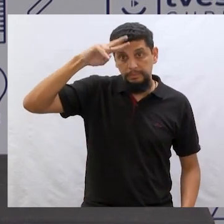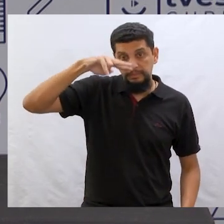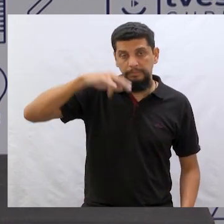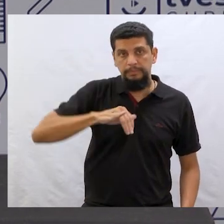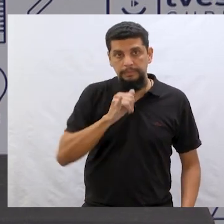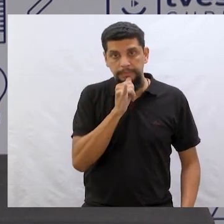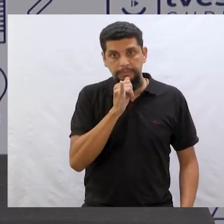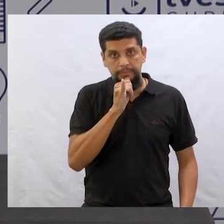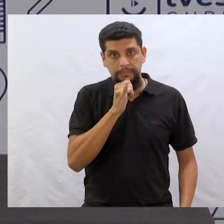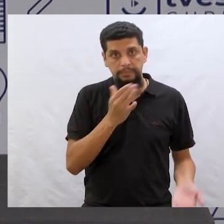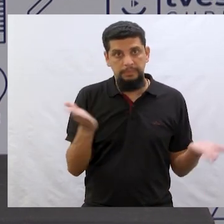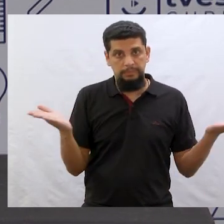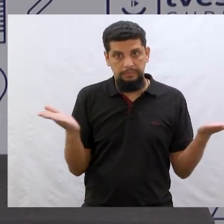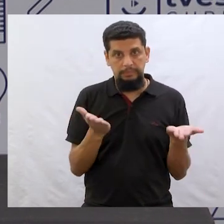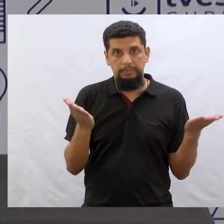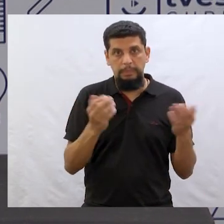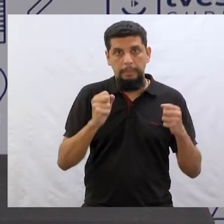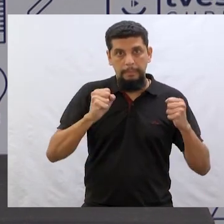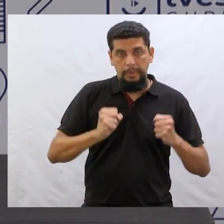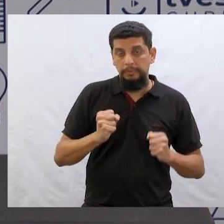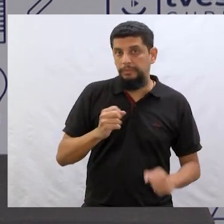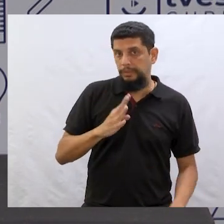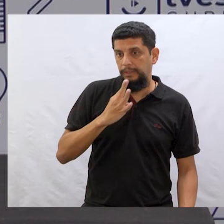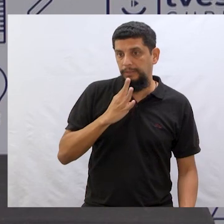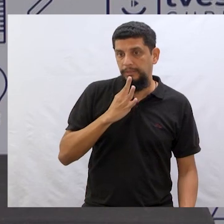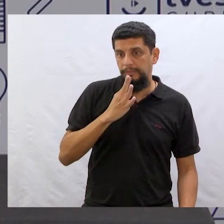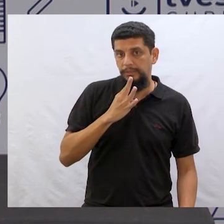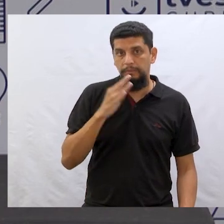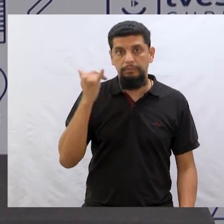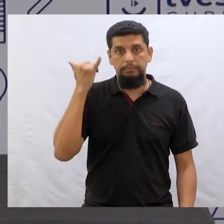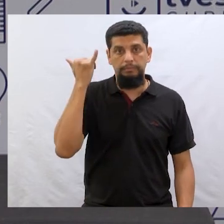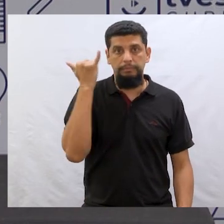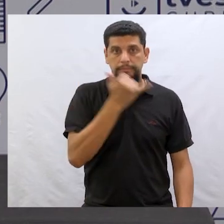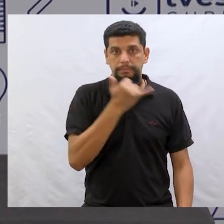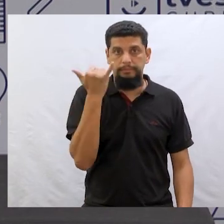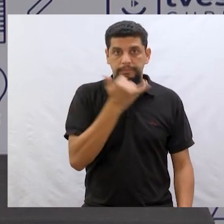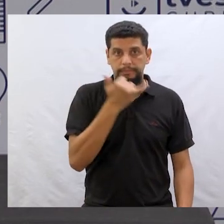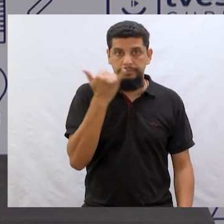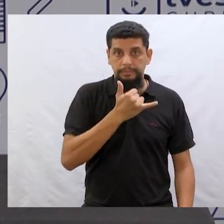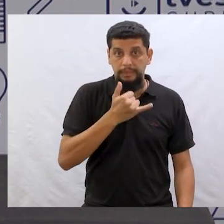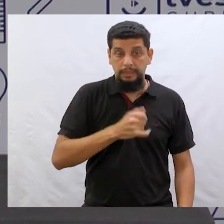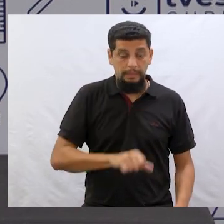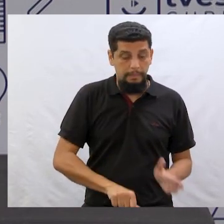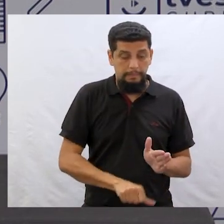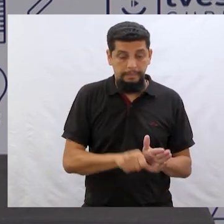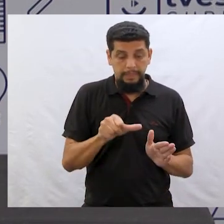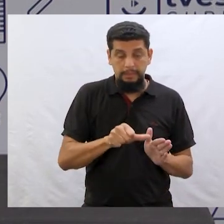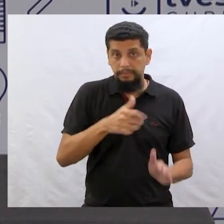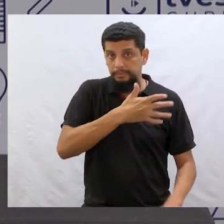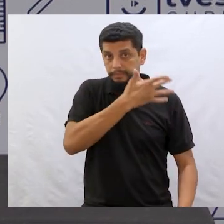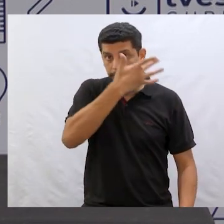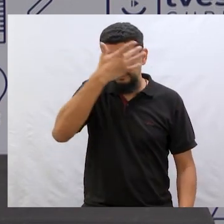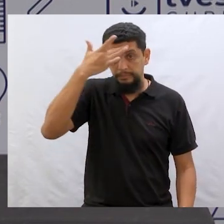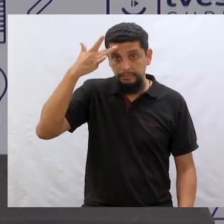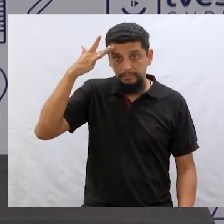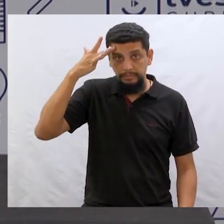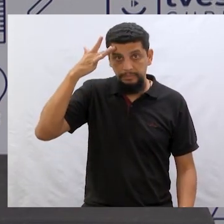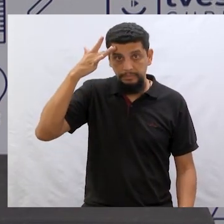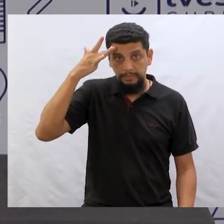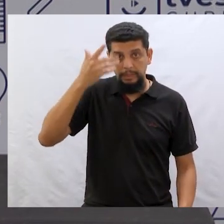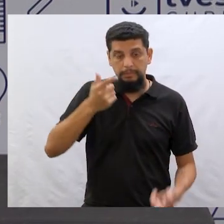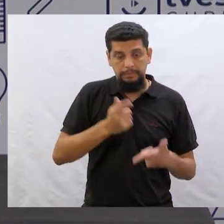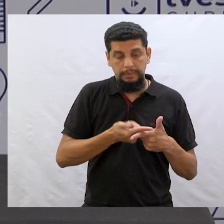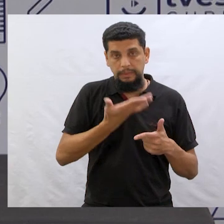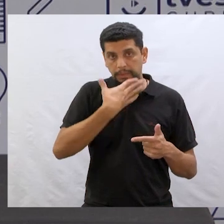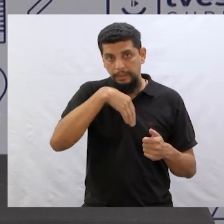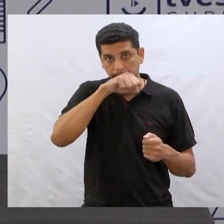Essas histórias aqui, por exemplo, que hoje a gente pode conhecer, são narradas em primeira pessoa. Porque